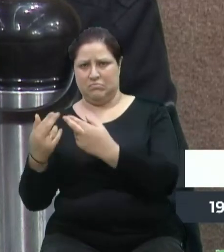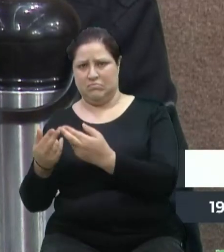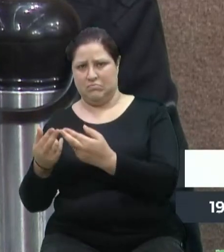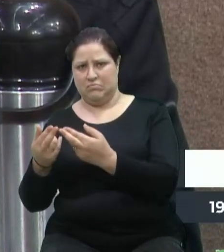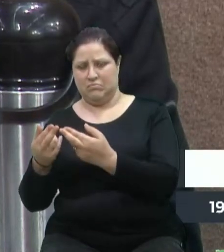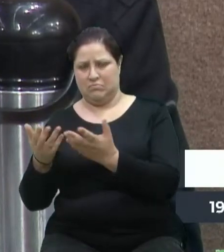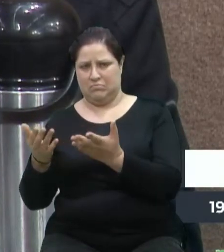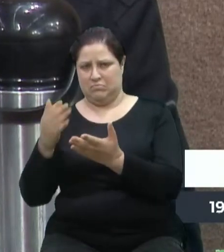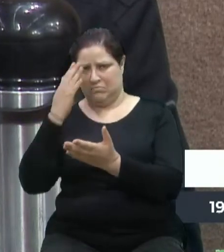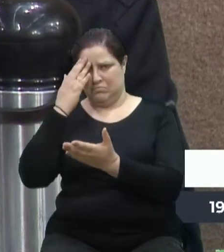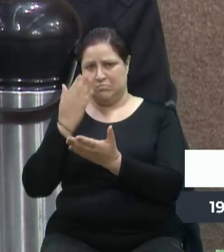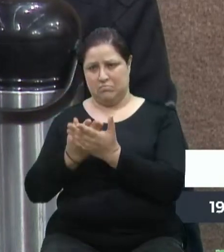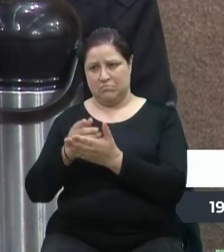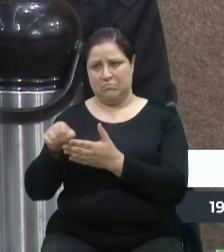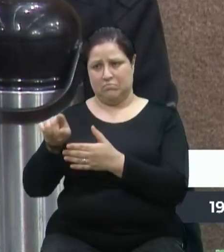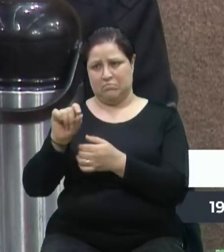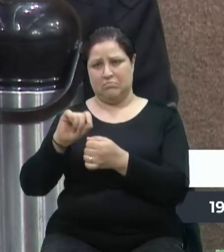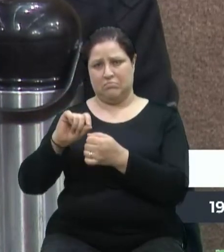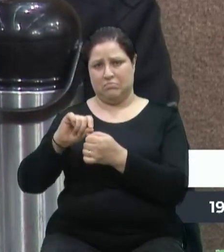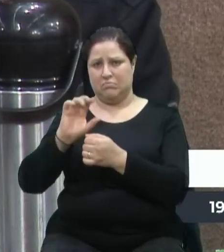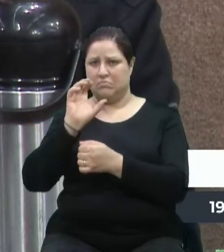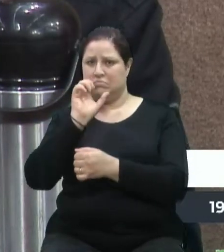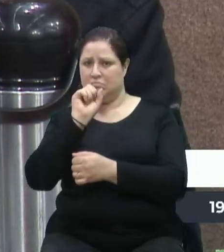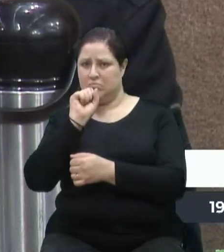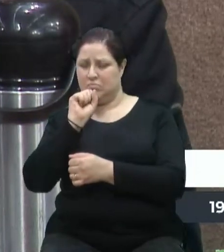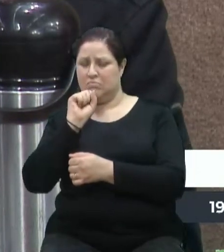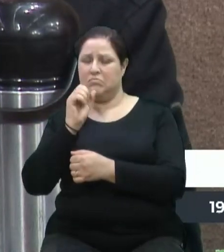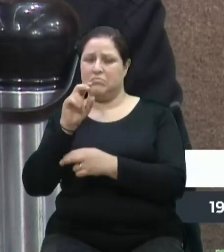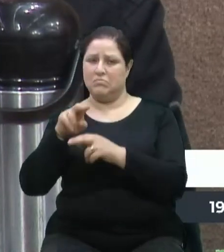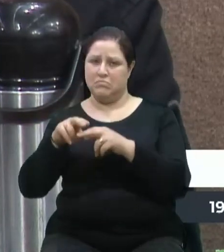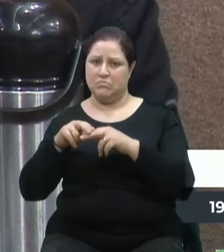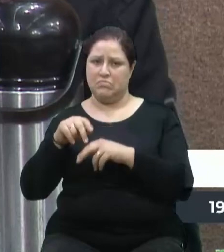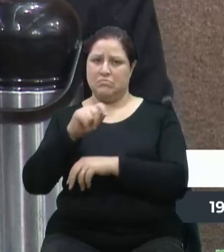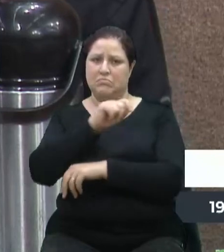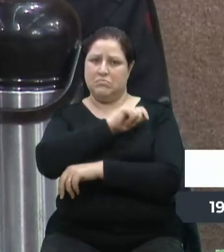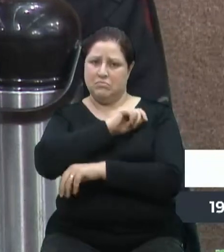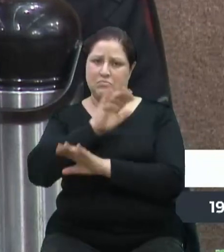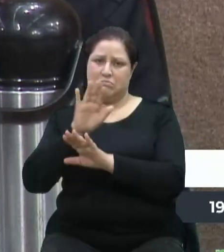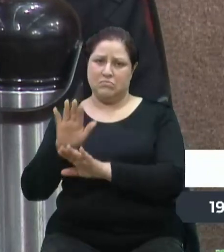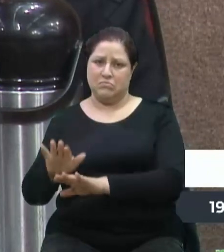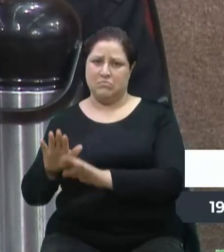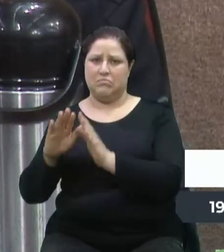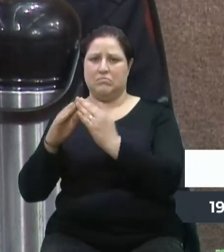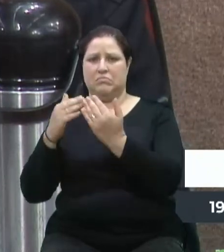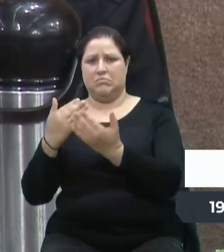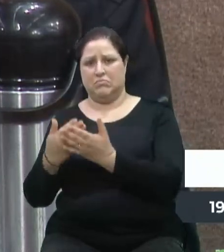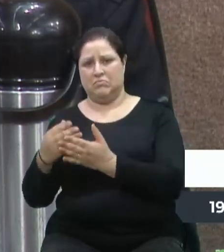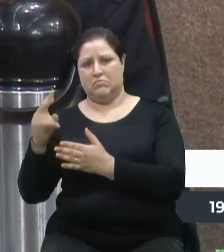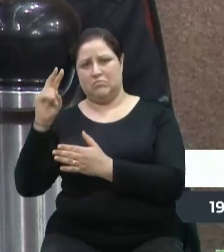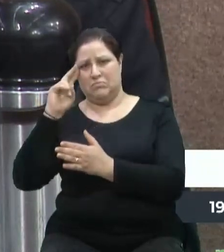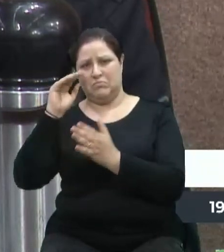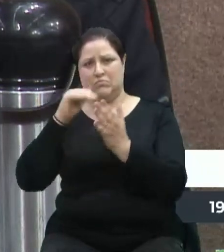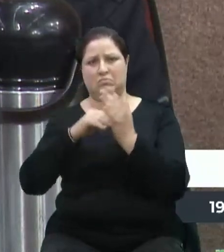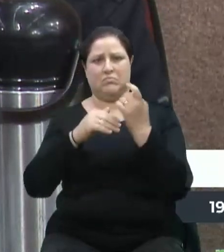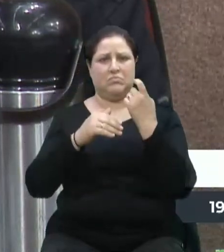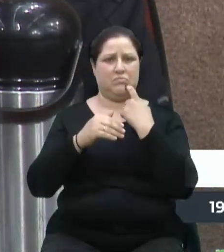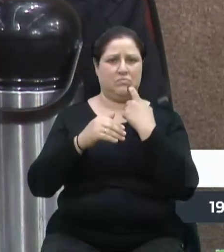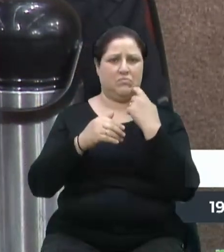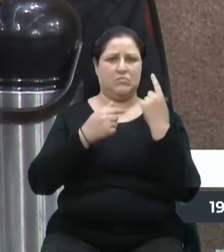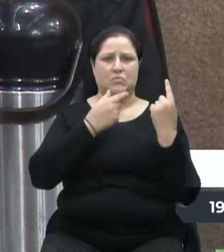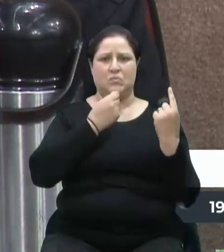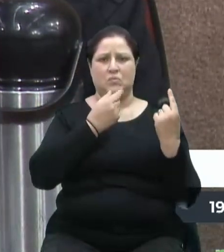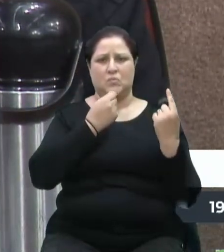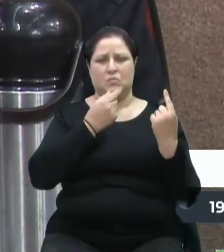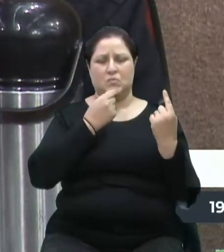certeza, devem fazer, no sábado, né? E é por isso que os alunos ficam de segunda a sexta. Aquela fala de um senhor aqui,